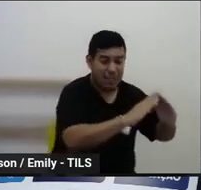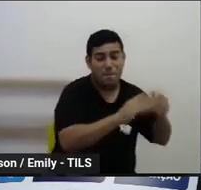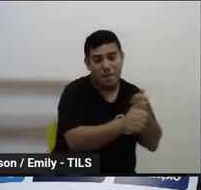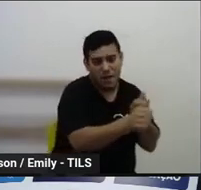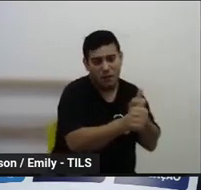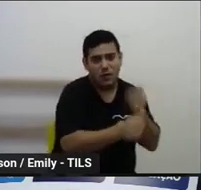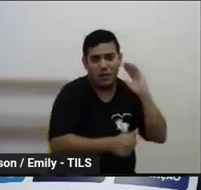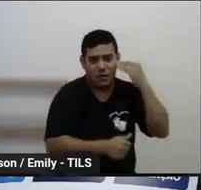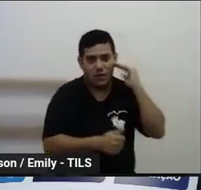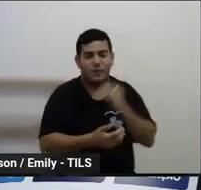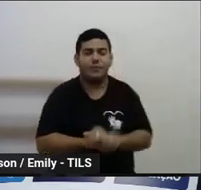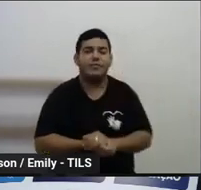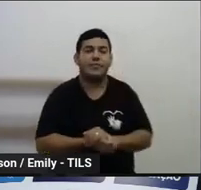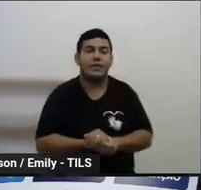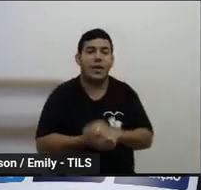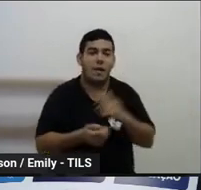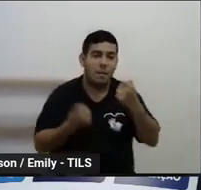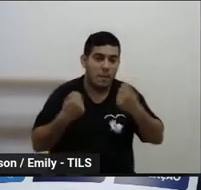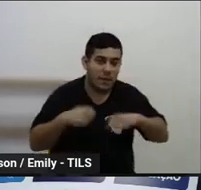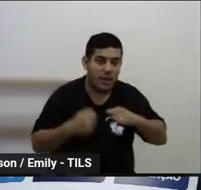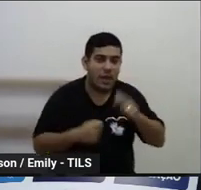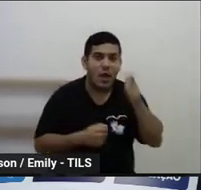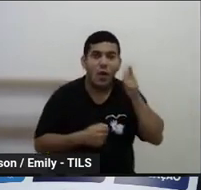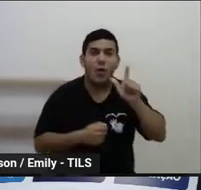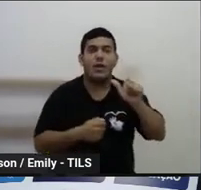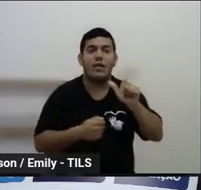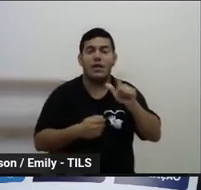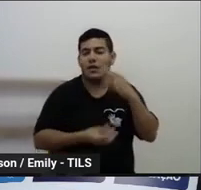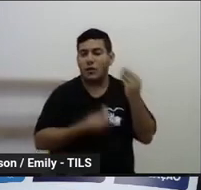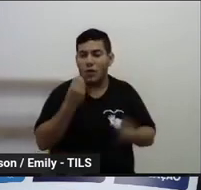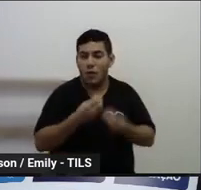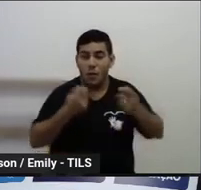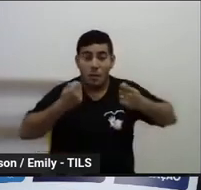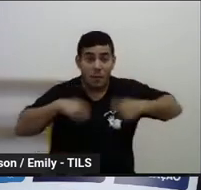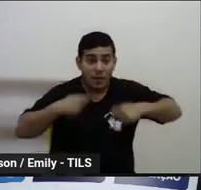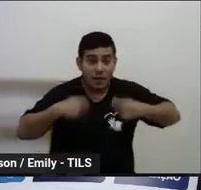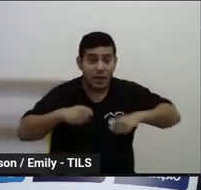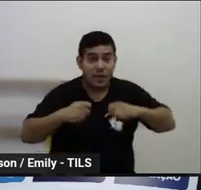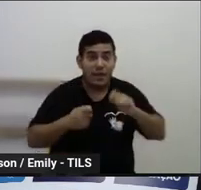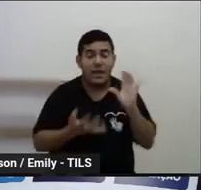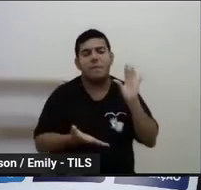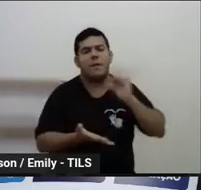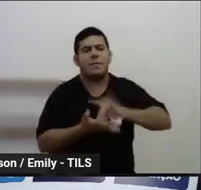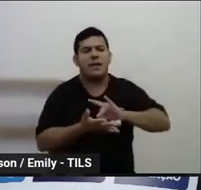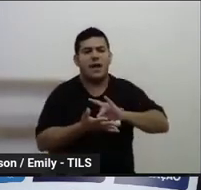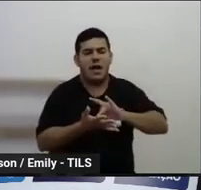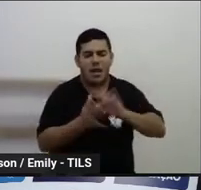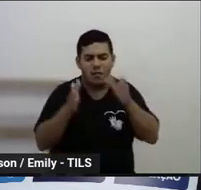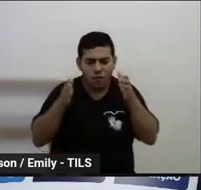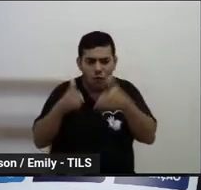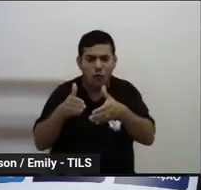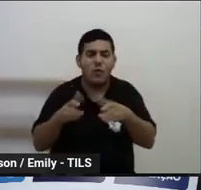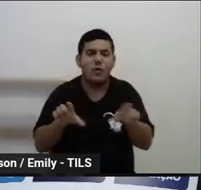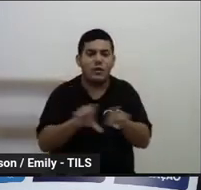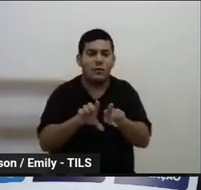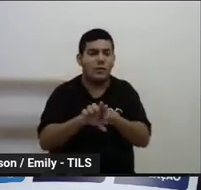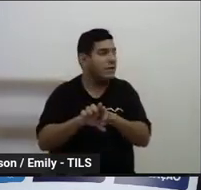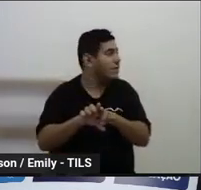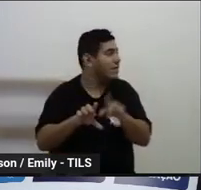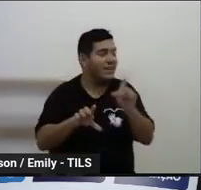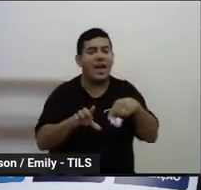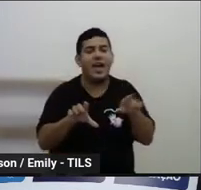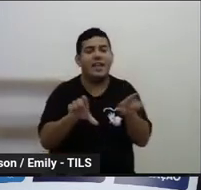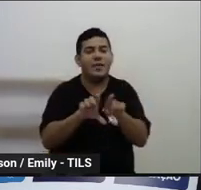a realidade de cada uma porque a gente precisa implementar ações voltadas para a realidade de cada